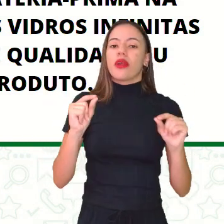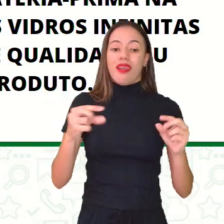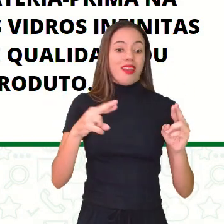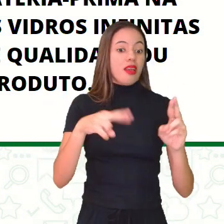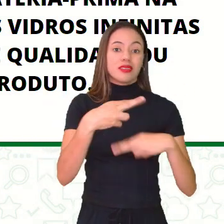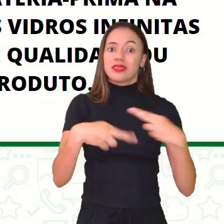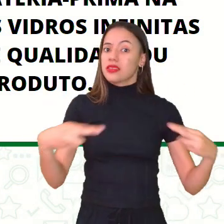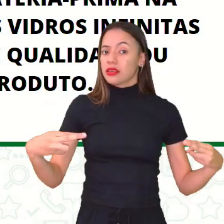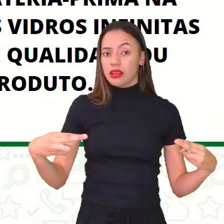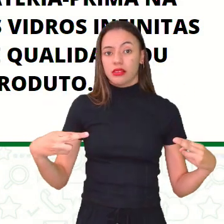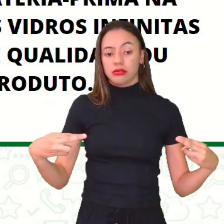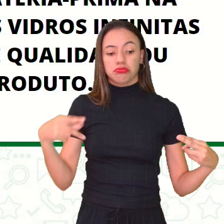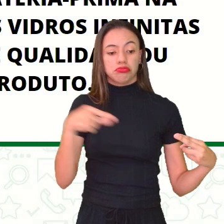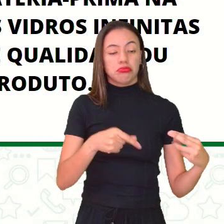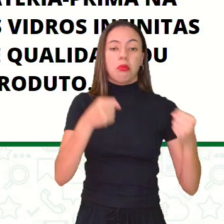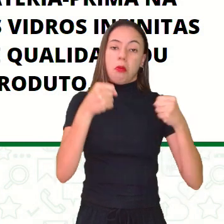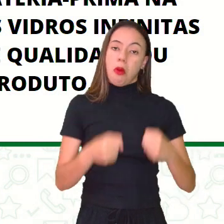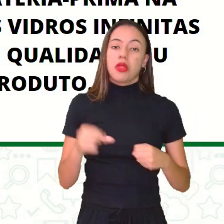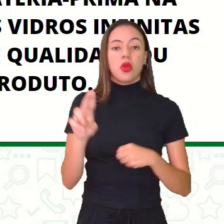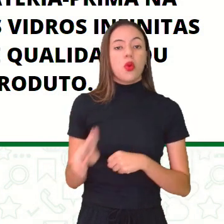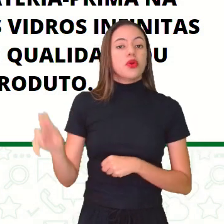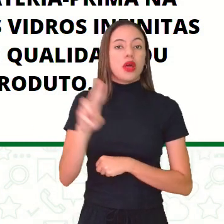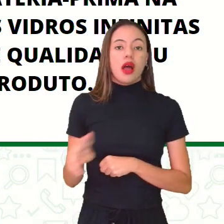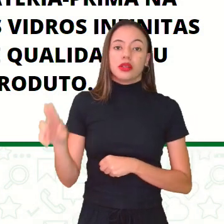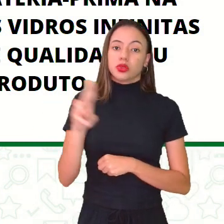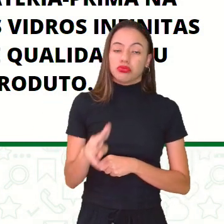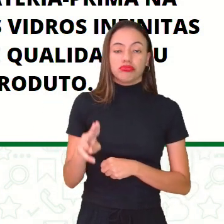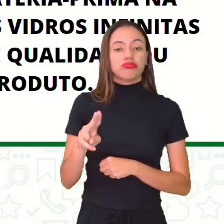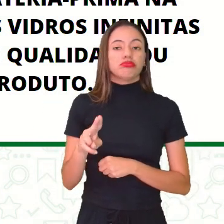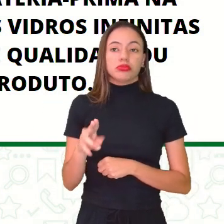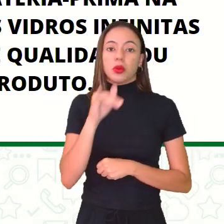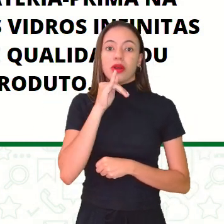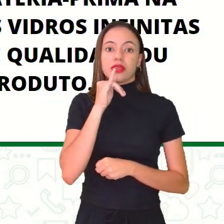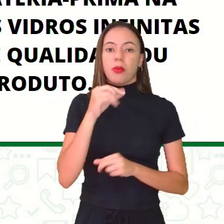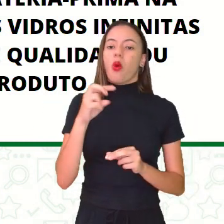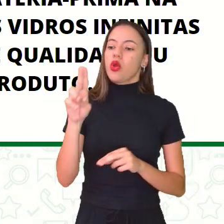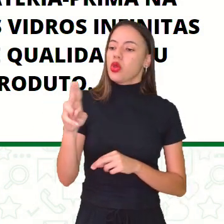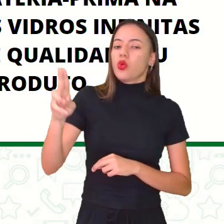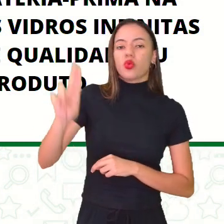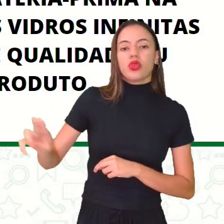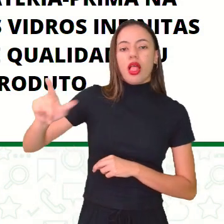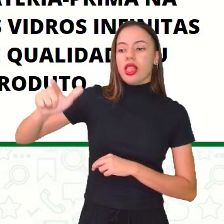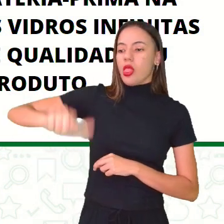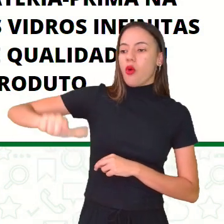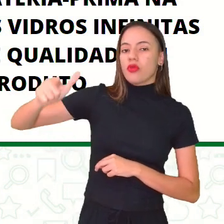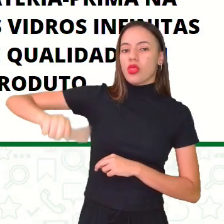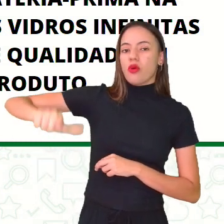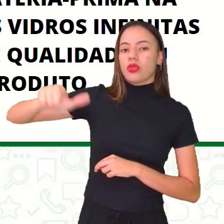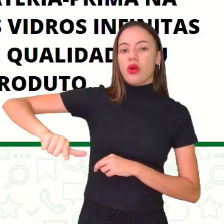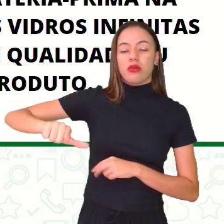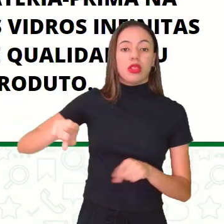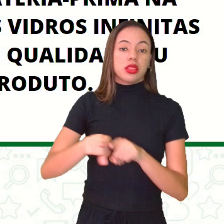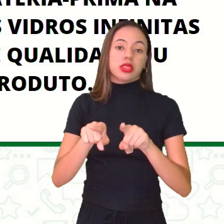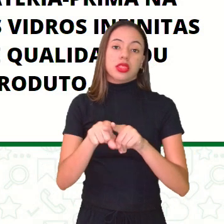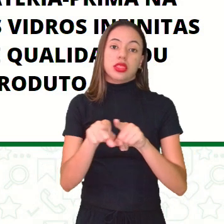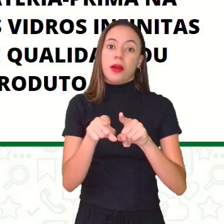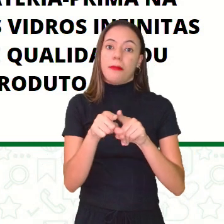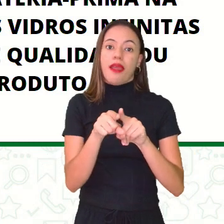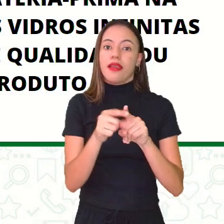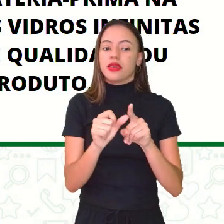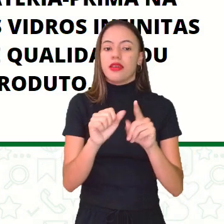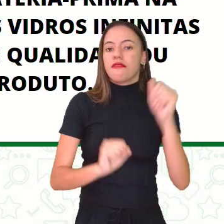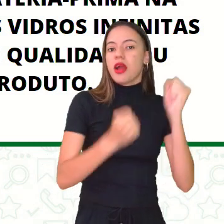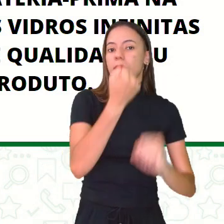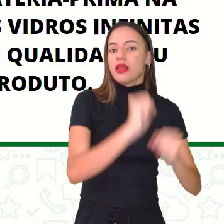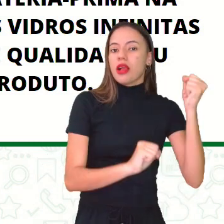seja, ele pode ser usado e posteriormente reutilizado como matéria-prima na fabricação de novos vidros.